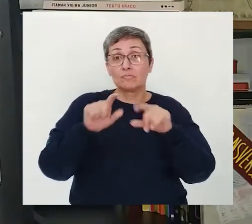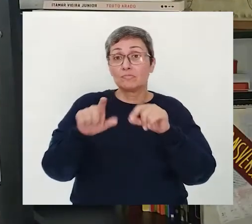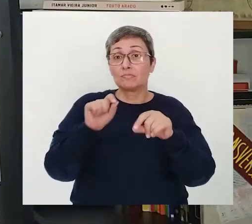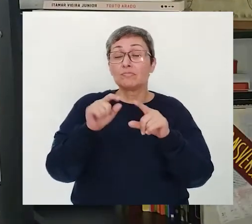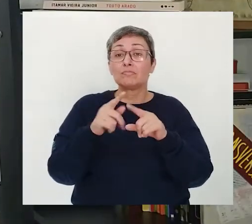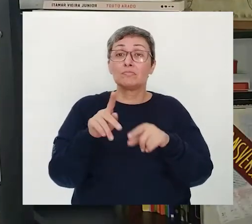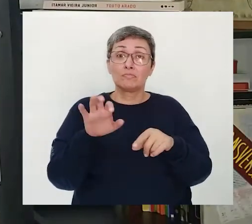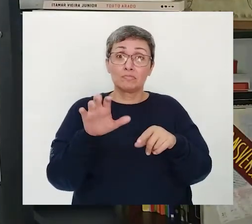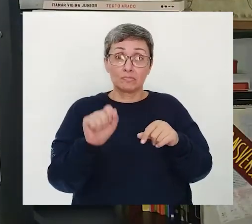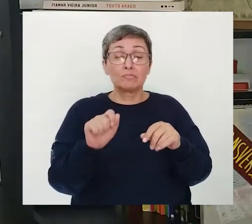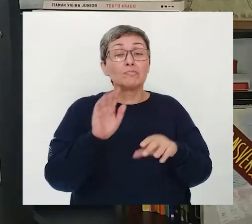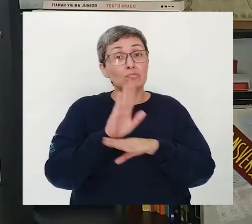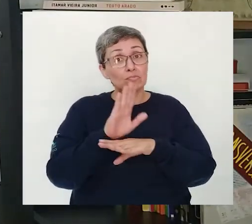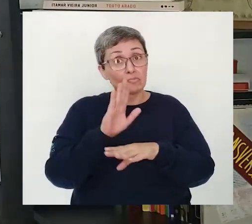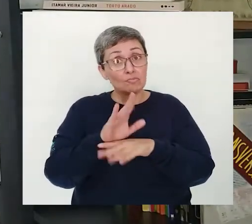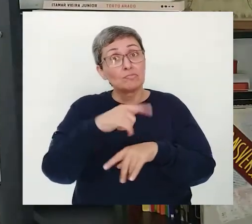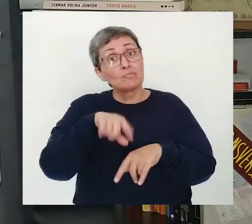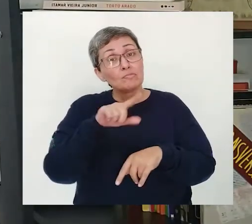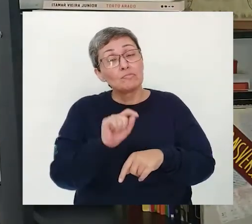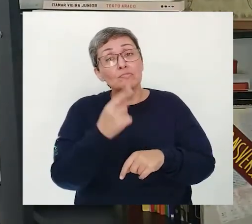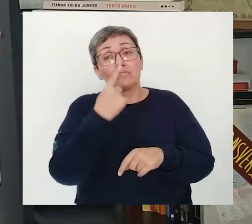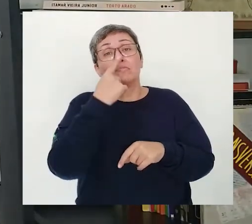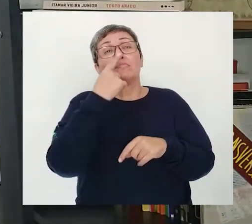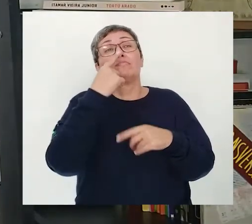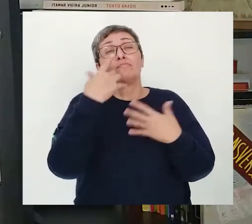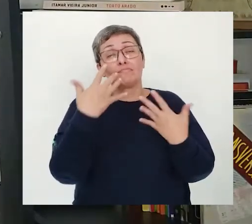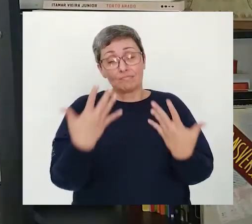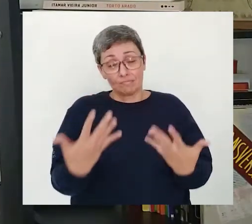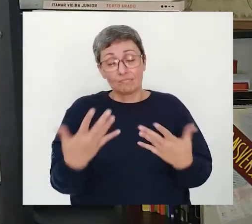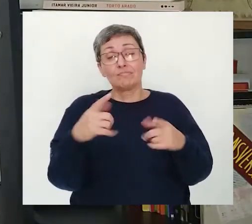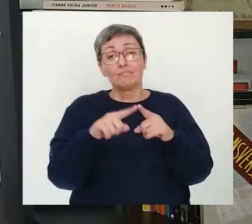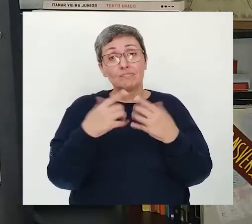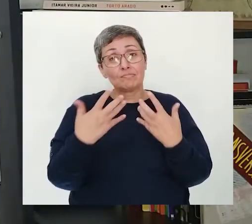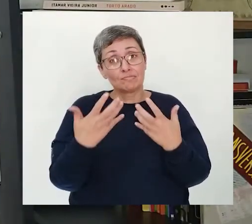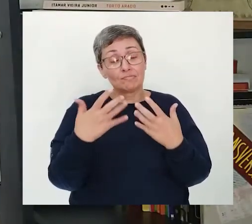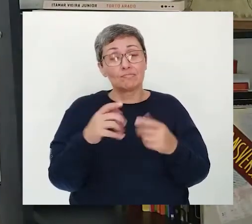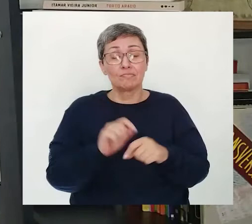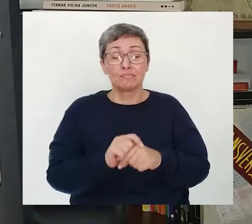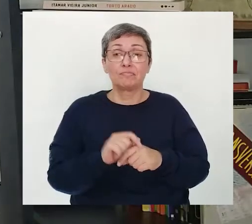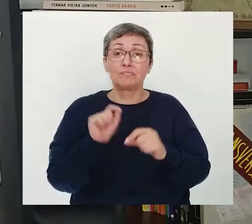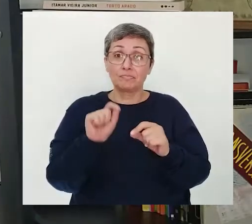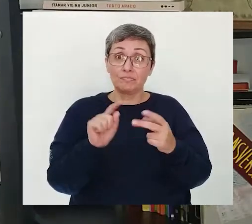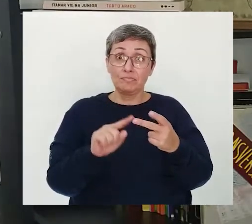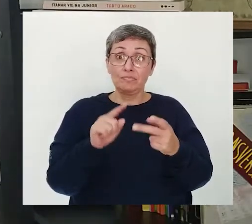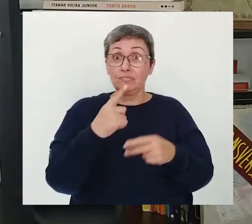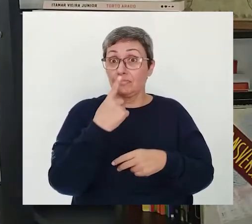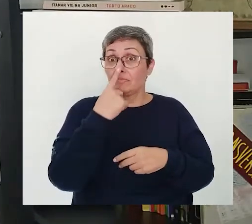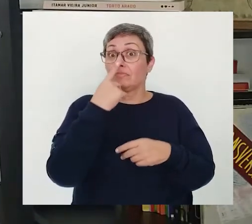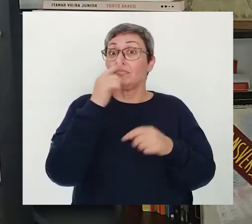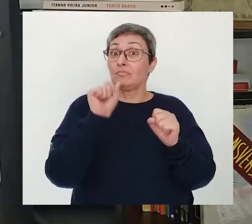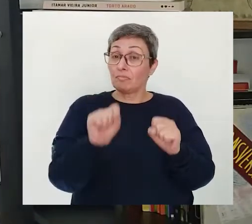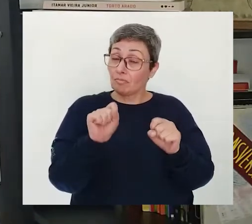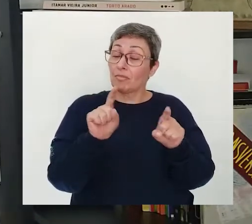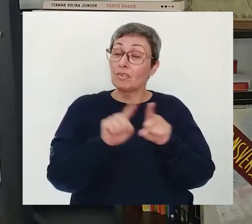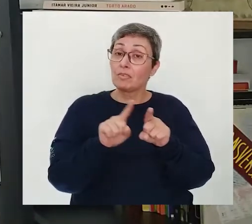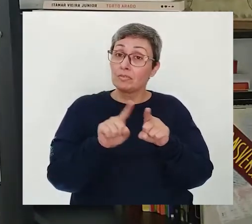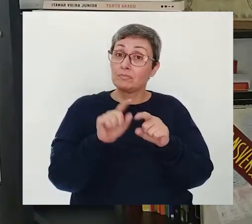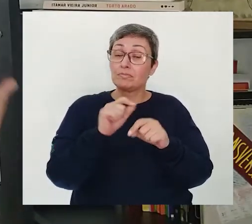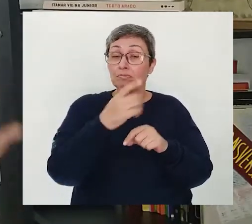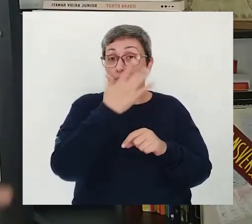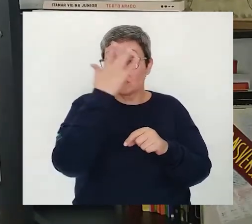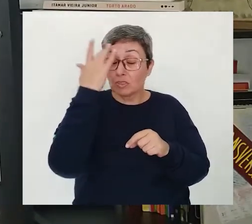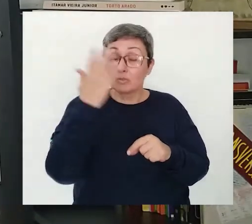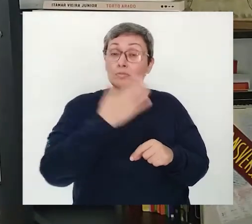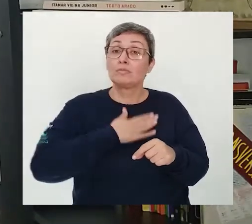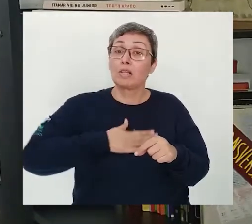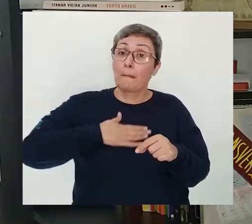Também de poemas Podem ajudar vocês A buscarem aí Essa inspiração Que vocês buscam E essa inspiração Também pode estar Em